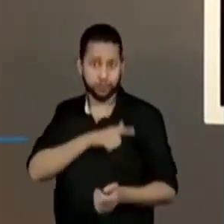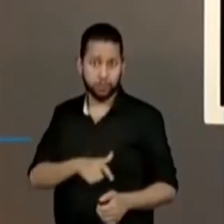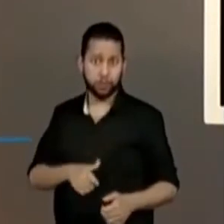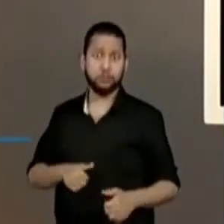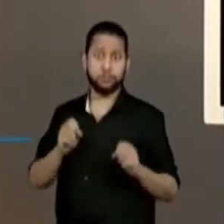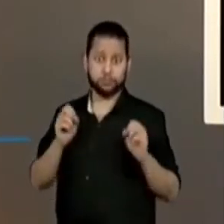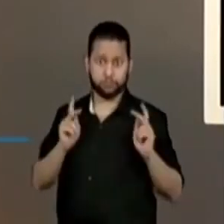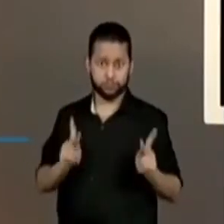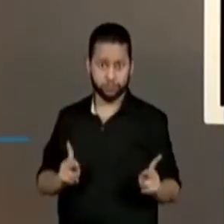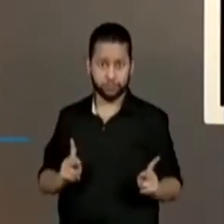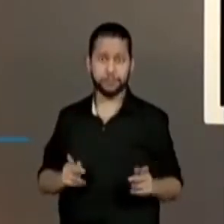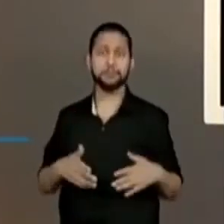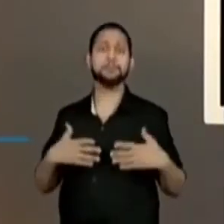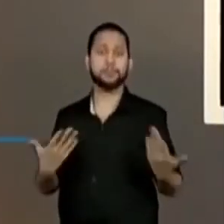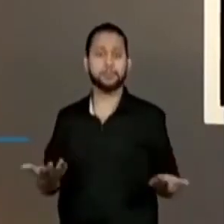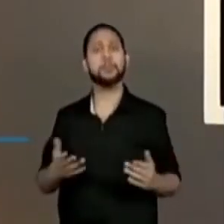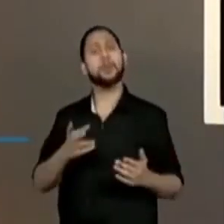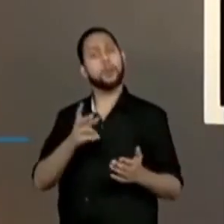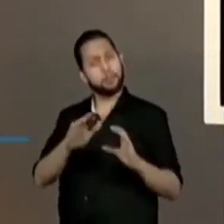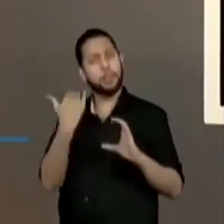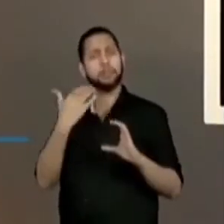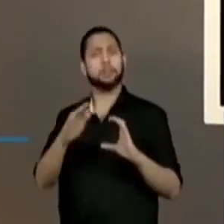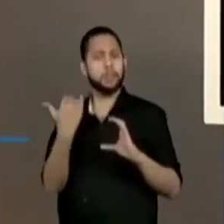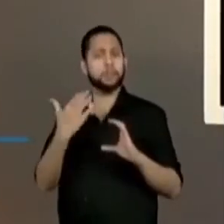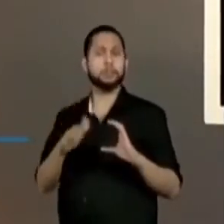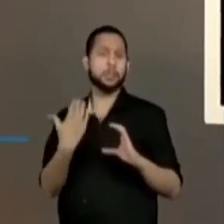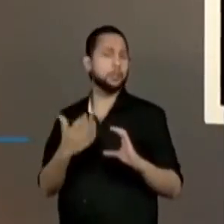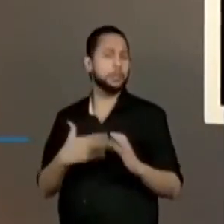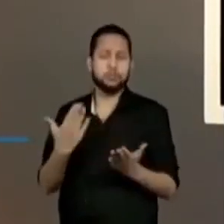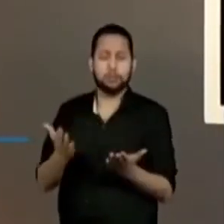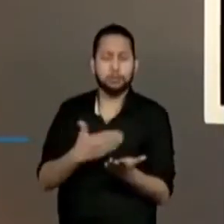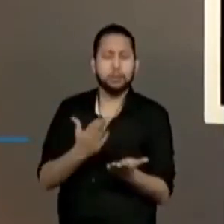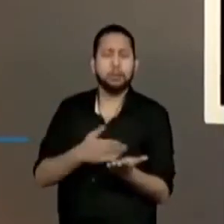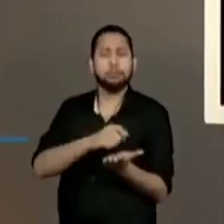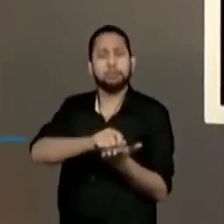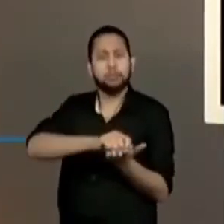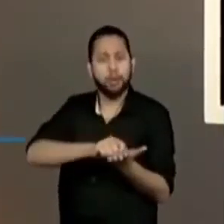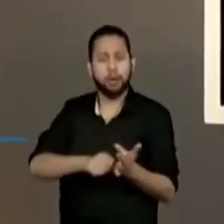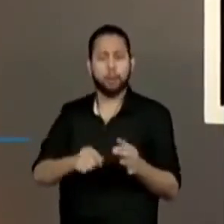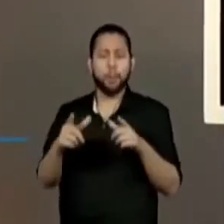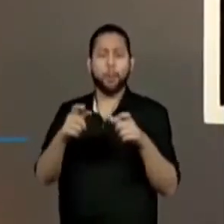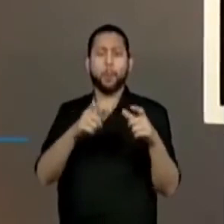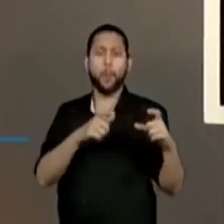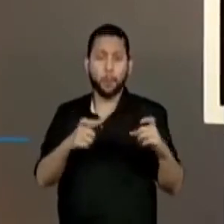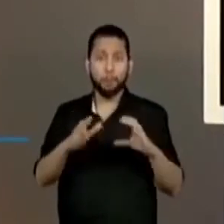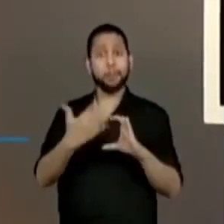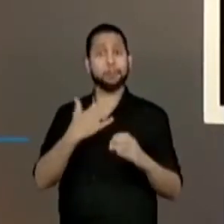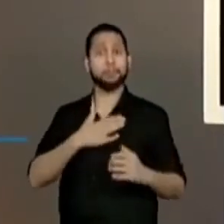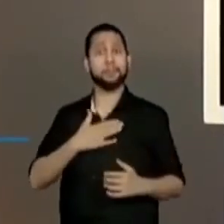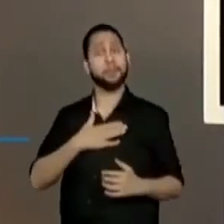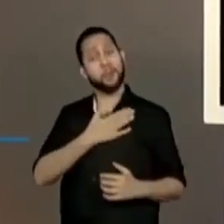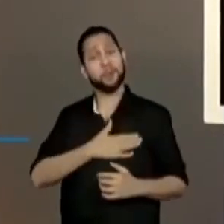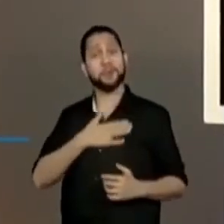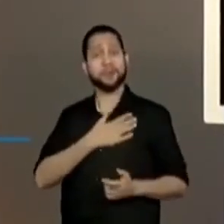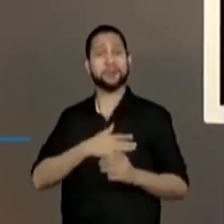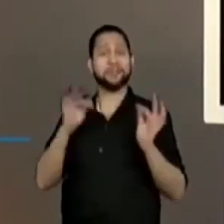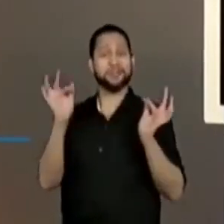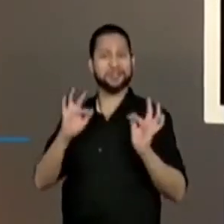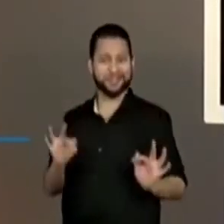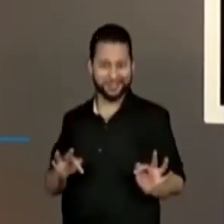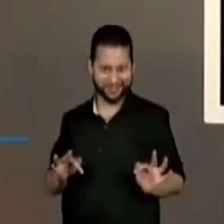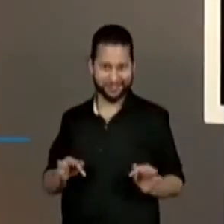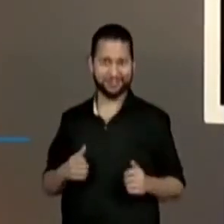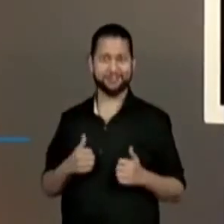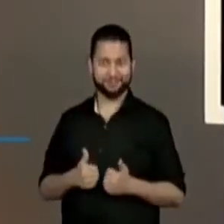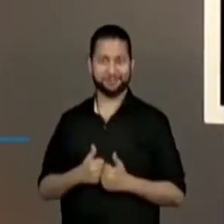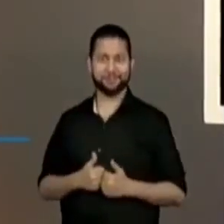Tá ok? Então, continuem mandando para mim os prints dos cadernos, do material e das nossas releituras